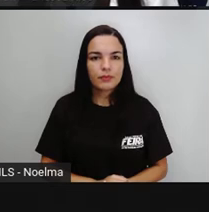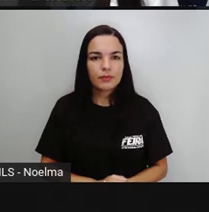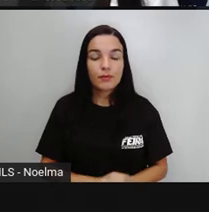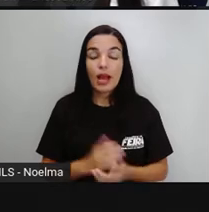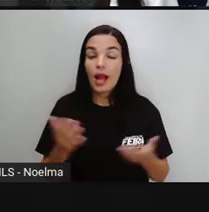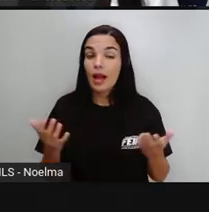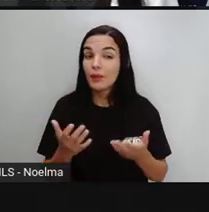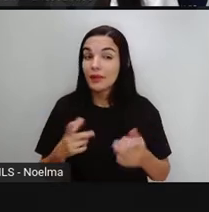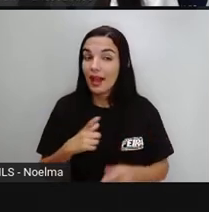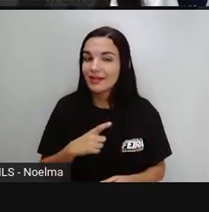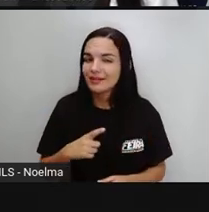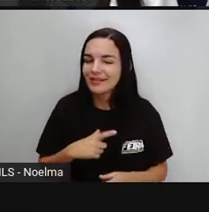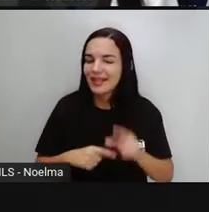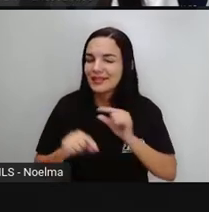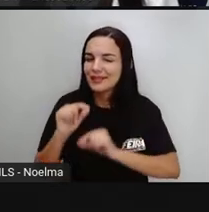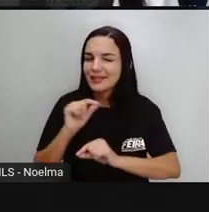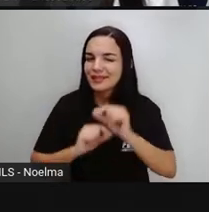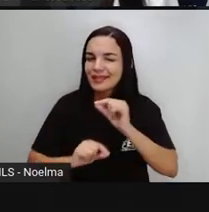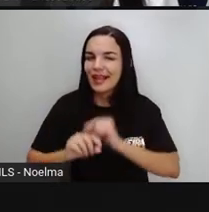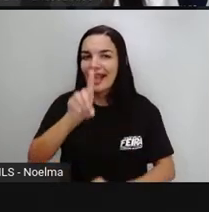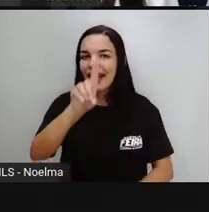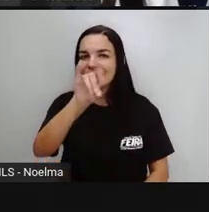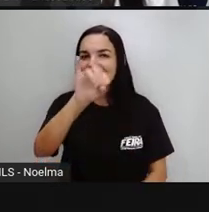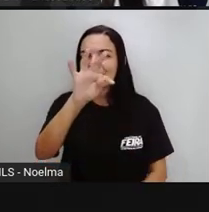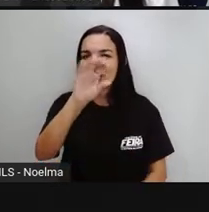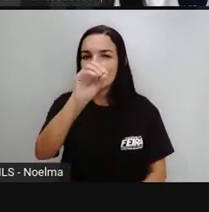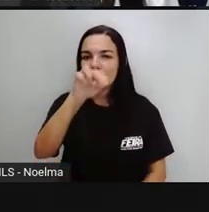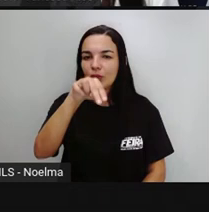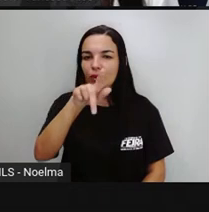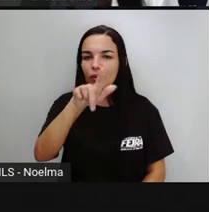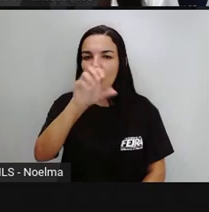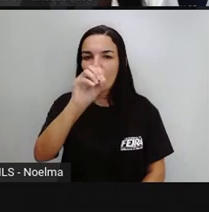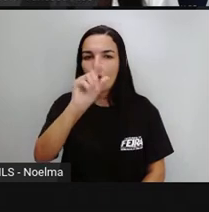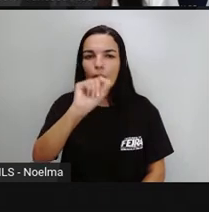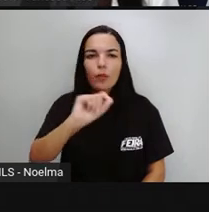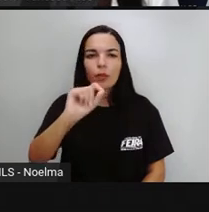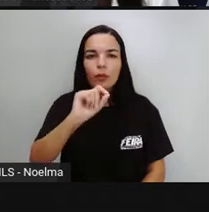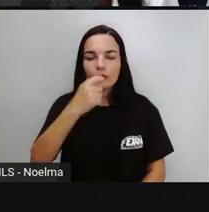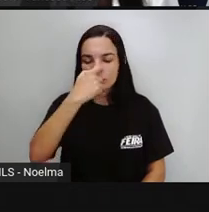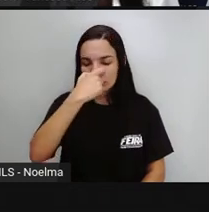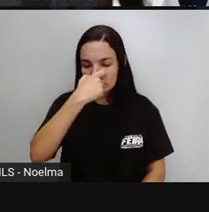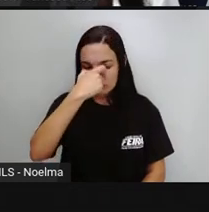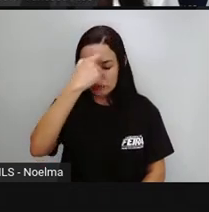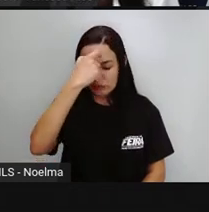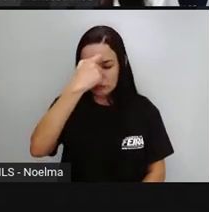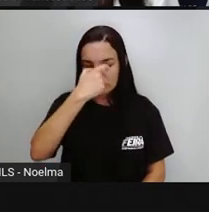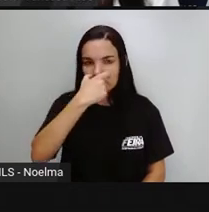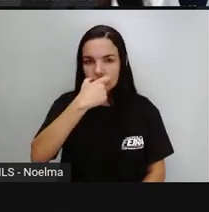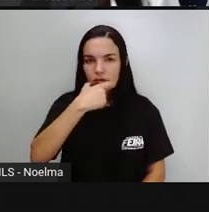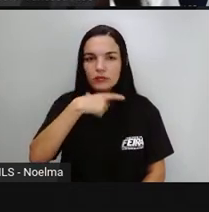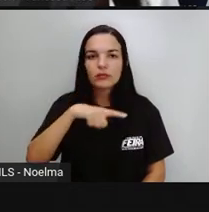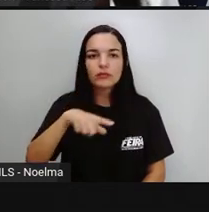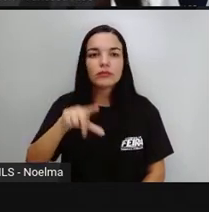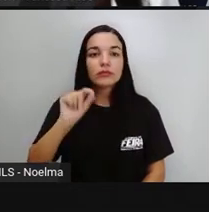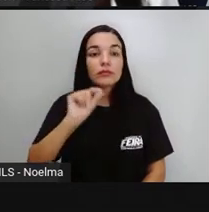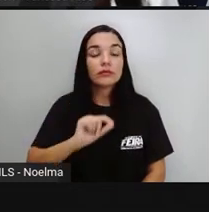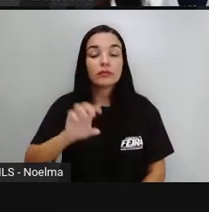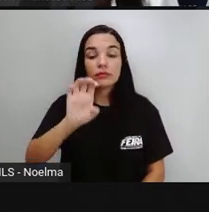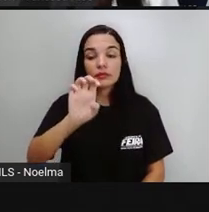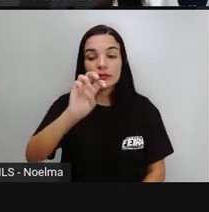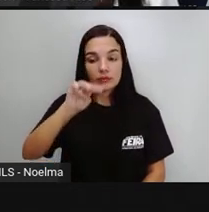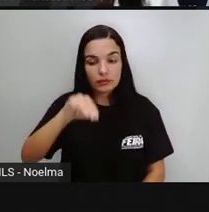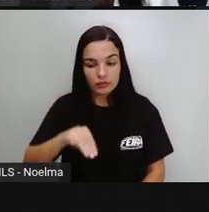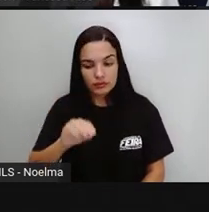Aí as palavras também terminadas em ditongo nasal, em ou ens, ou simplesmente terminadas em em ou